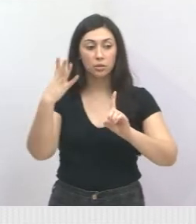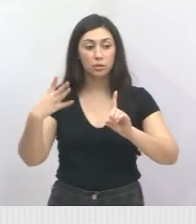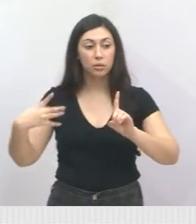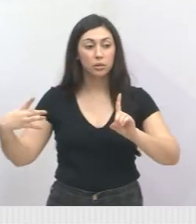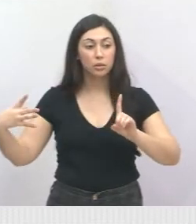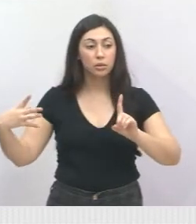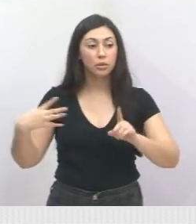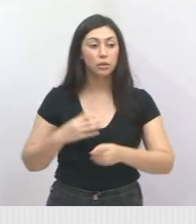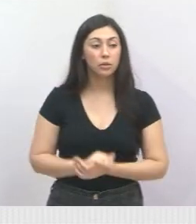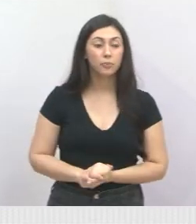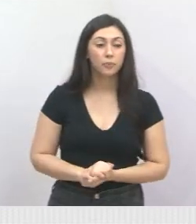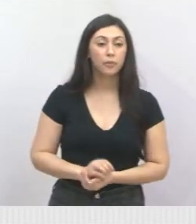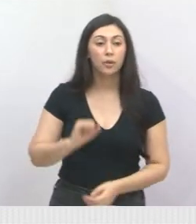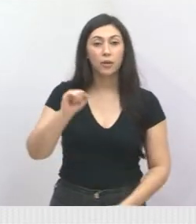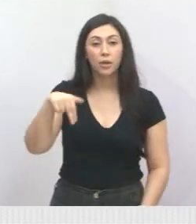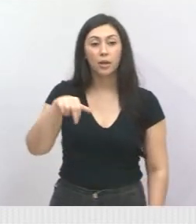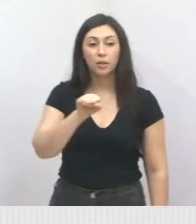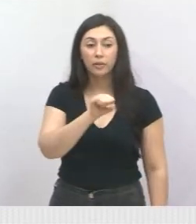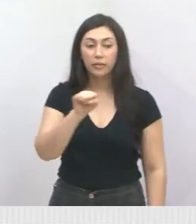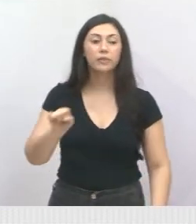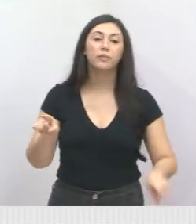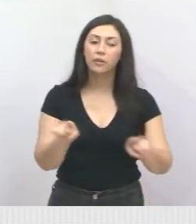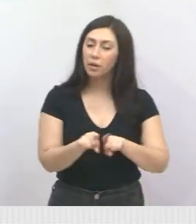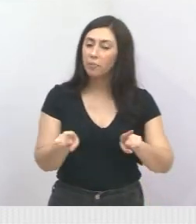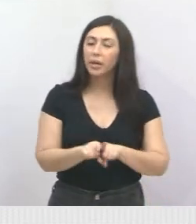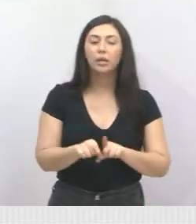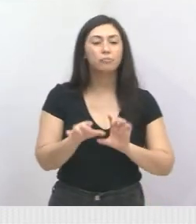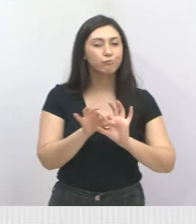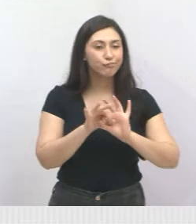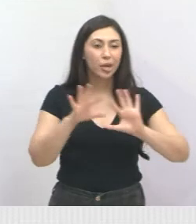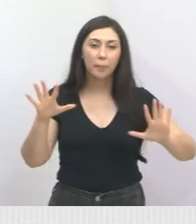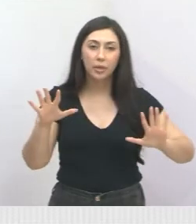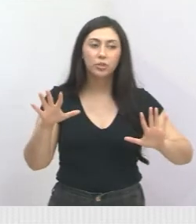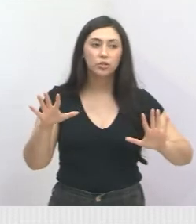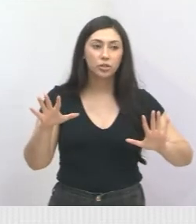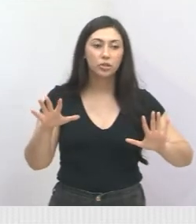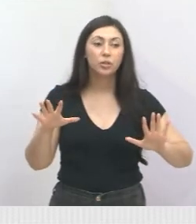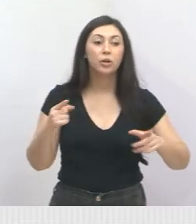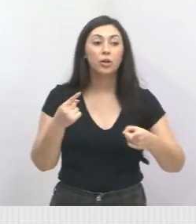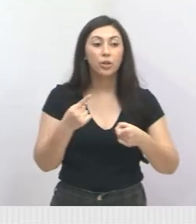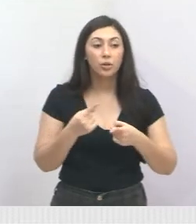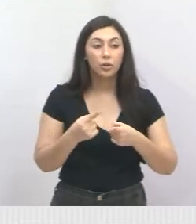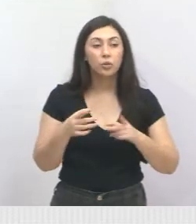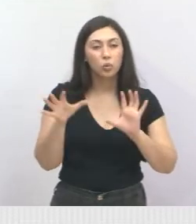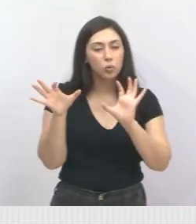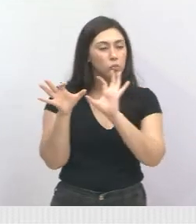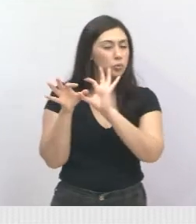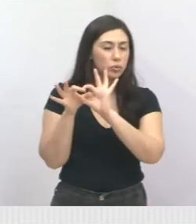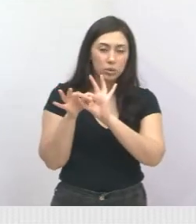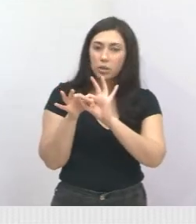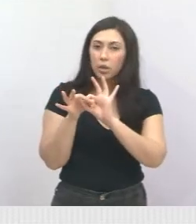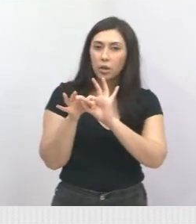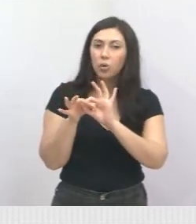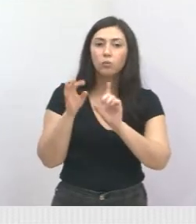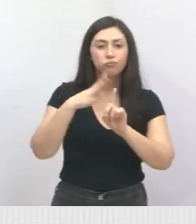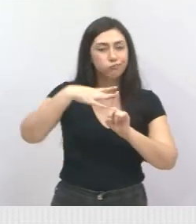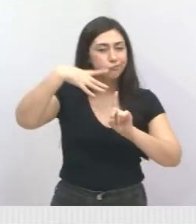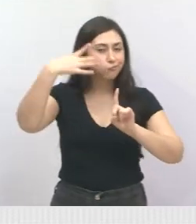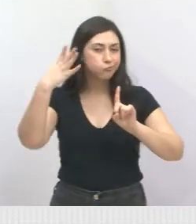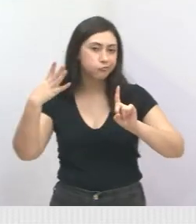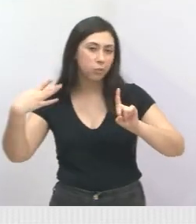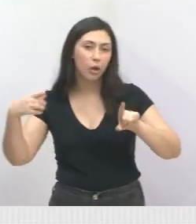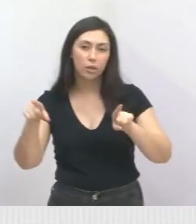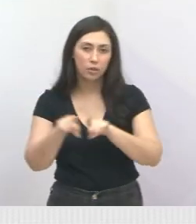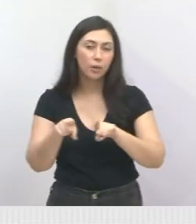+, o INSS também concede esse tipo de aposentadoria por conta dessas uniões homoafetivas que